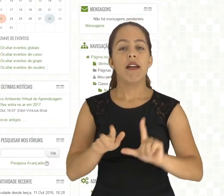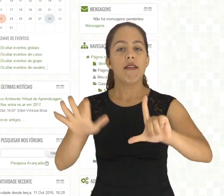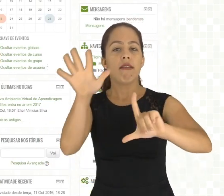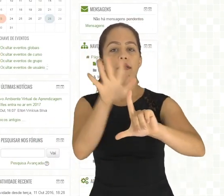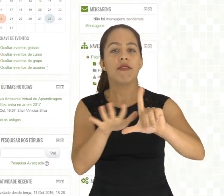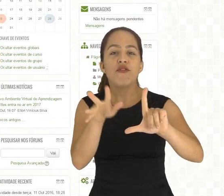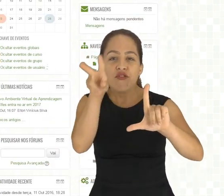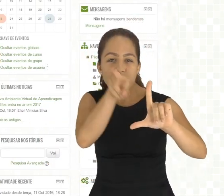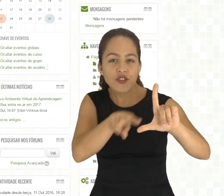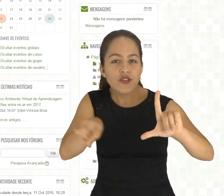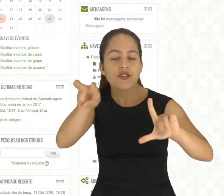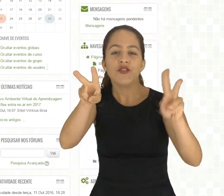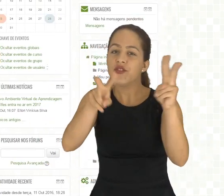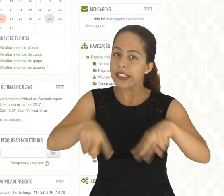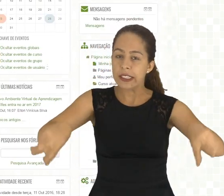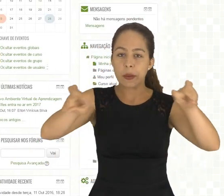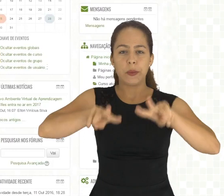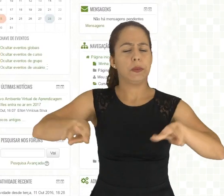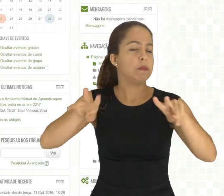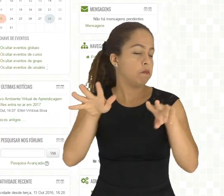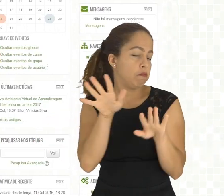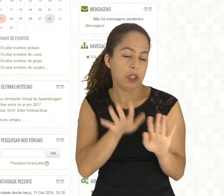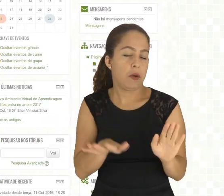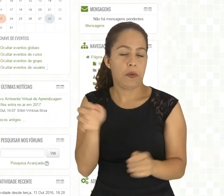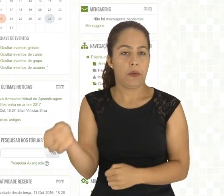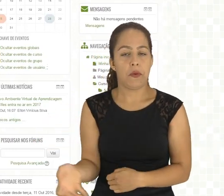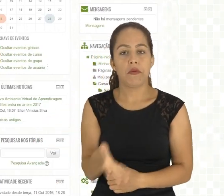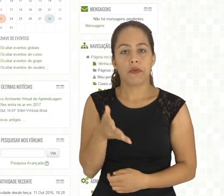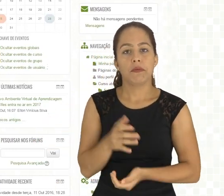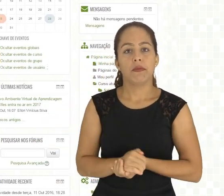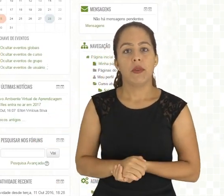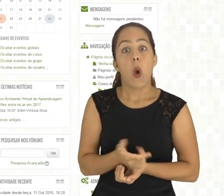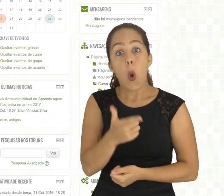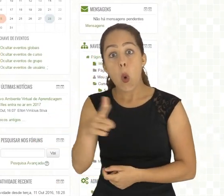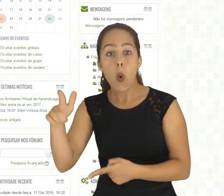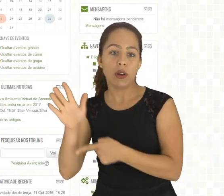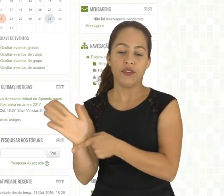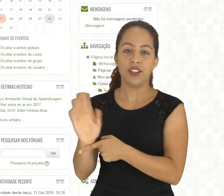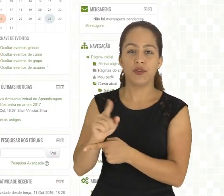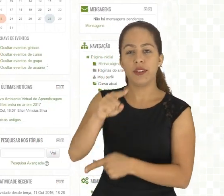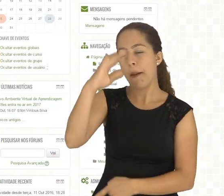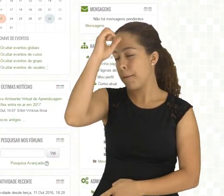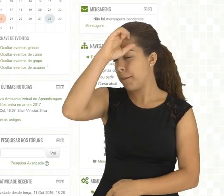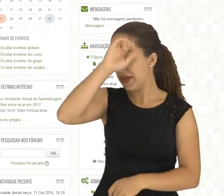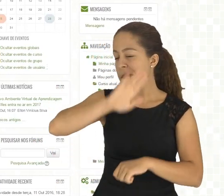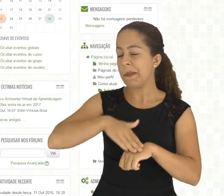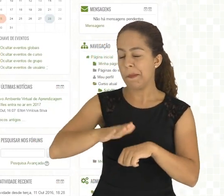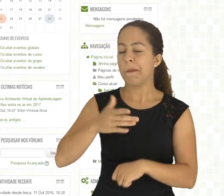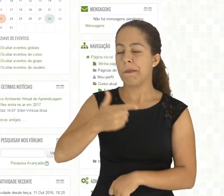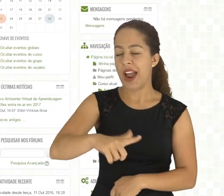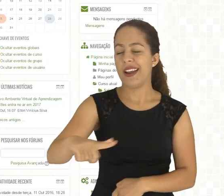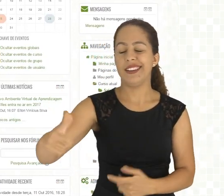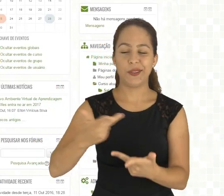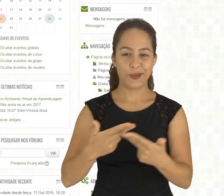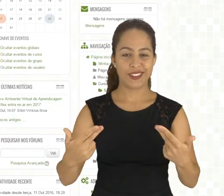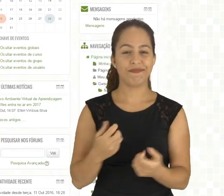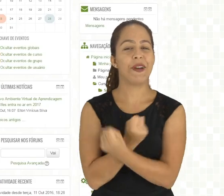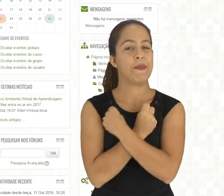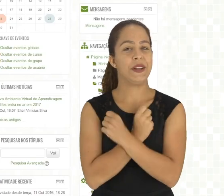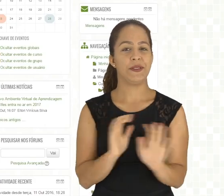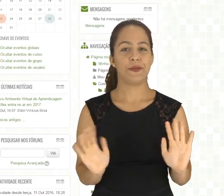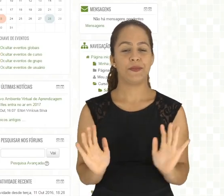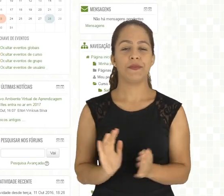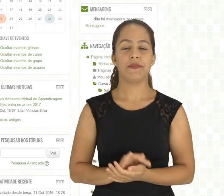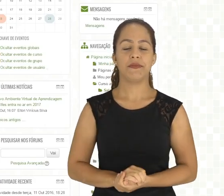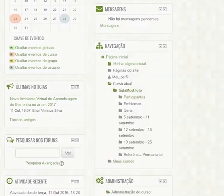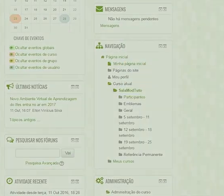visão geral do Moodle, o Novo, mas continue vendo os outros vídeos que você vai aprender muito mais coisas interessantes sobre